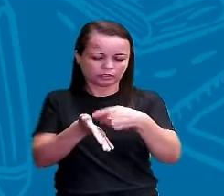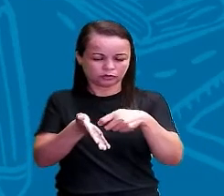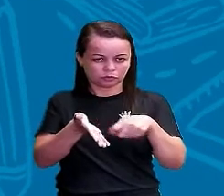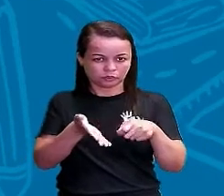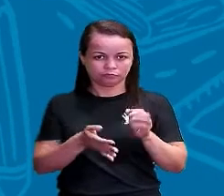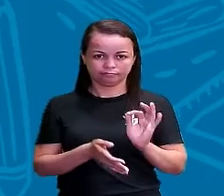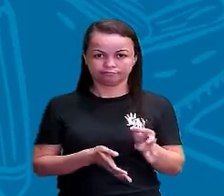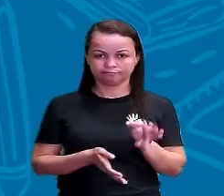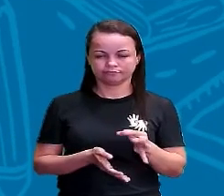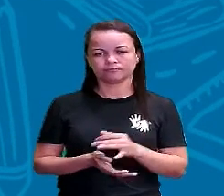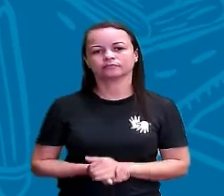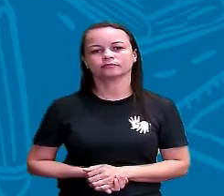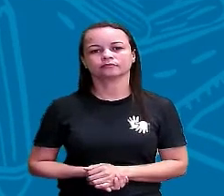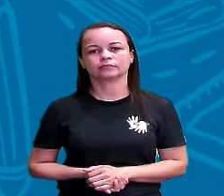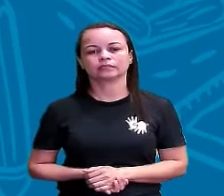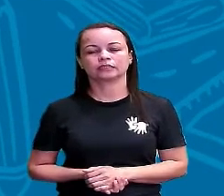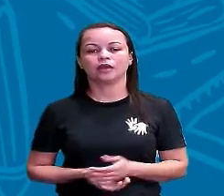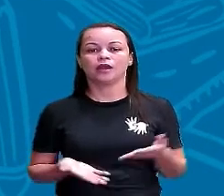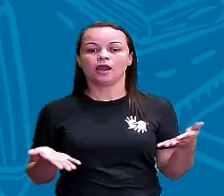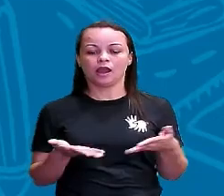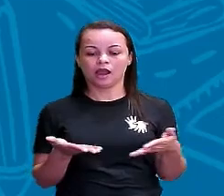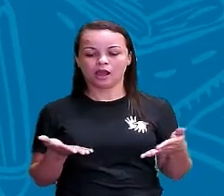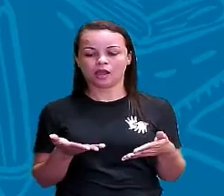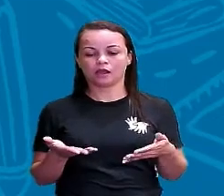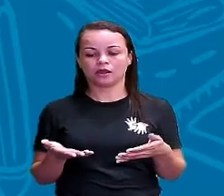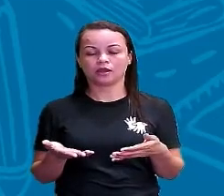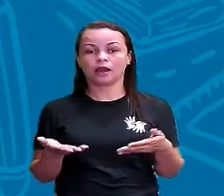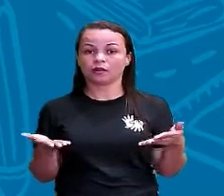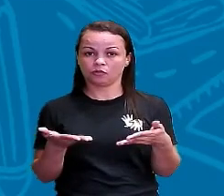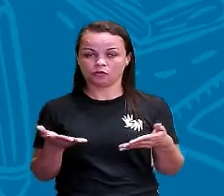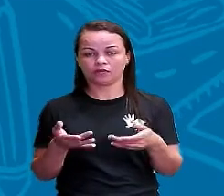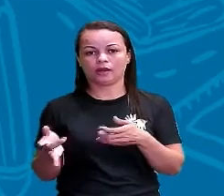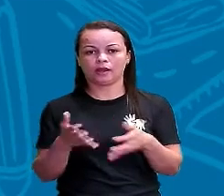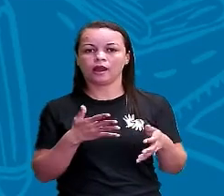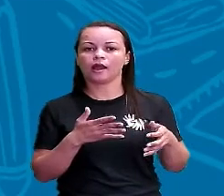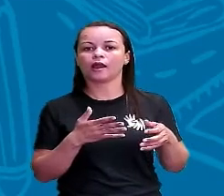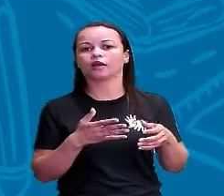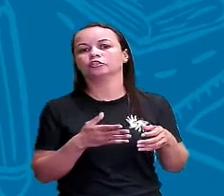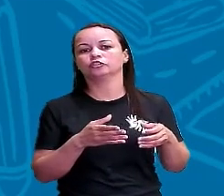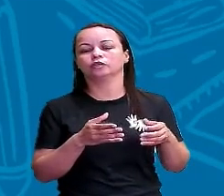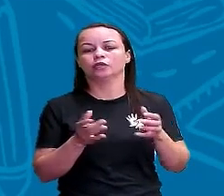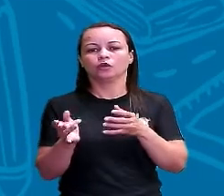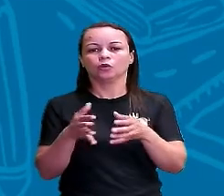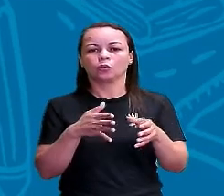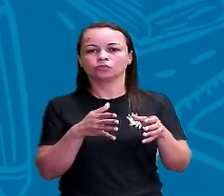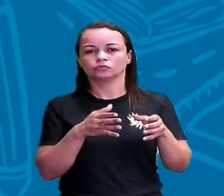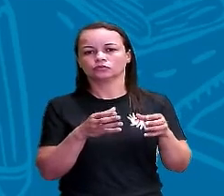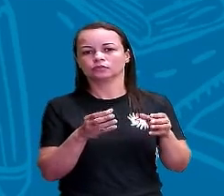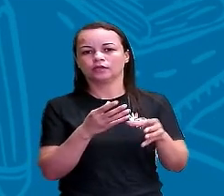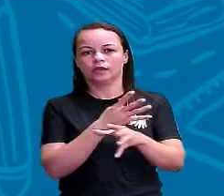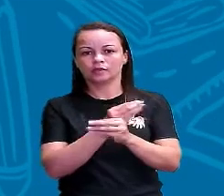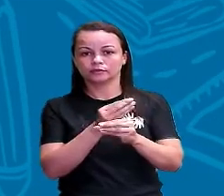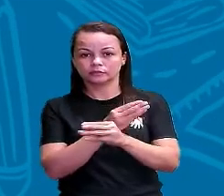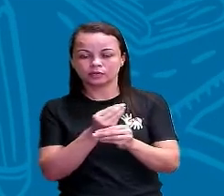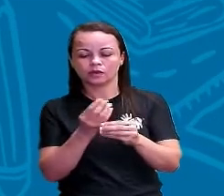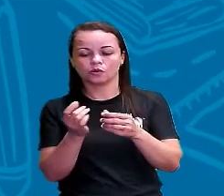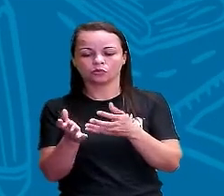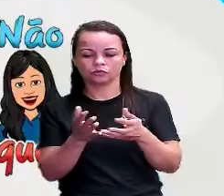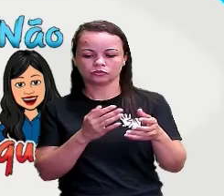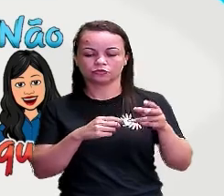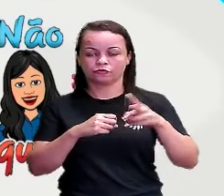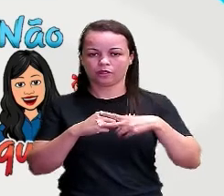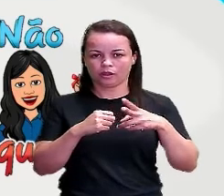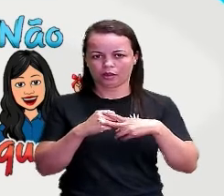Então, vamos agora para as conjugações dos verbos. Então, conjugação